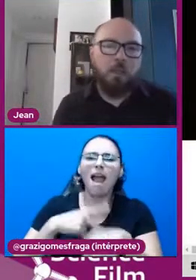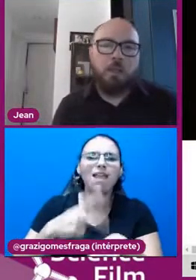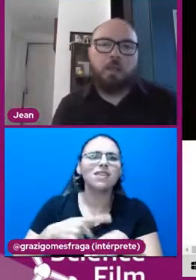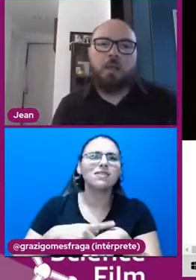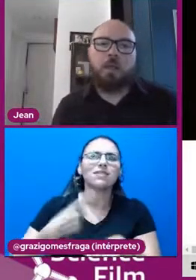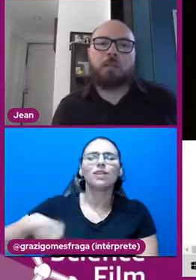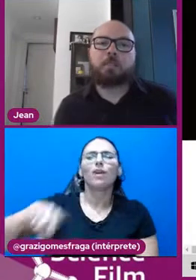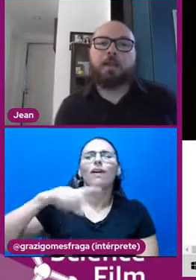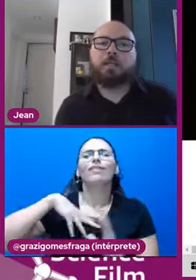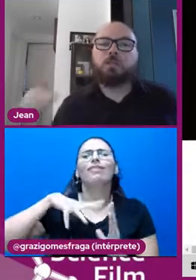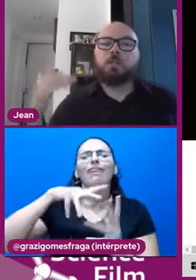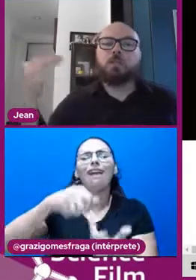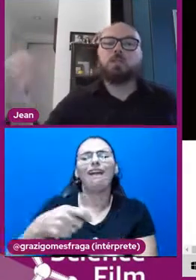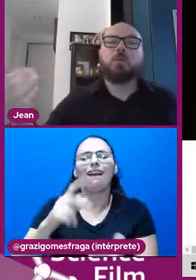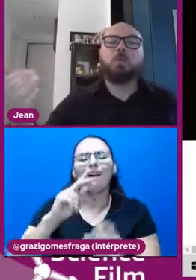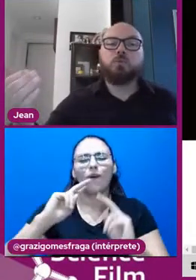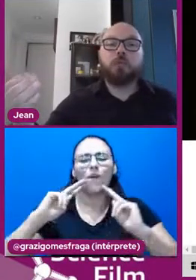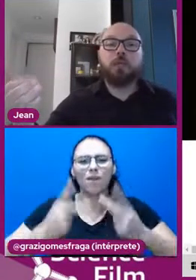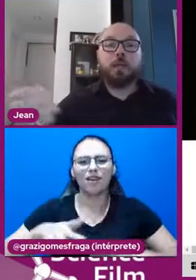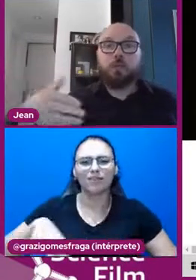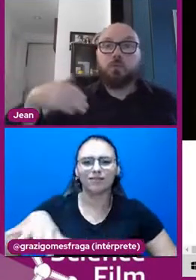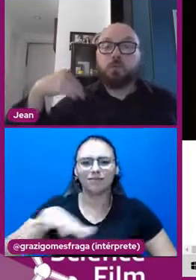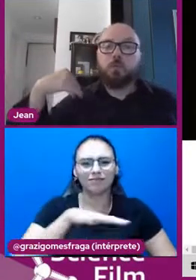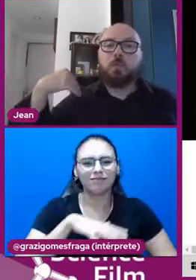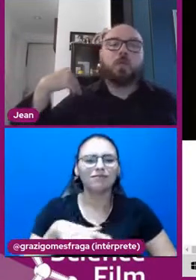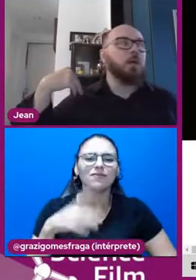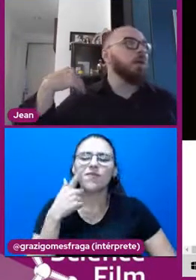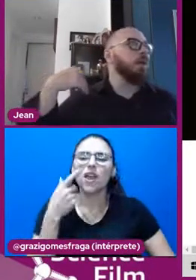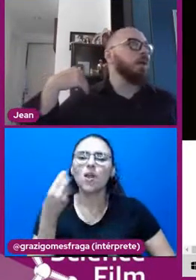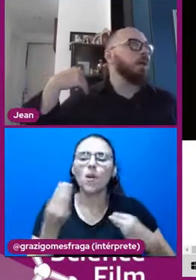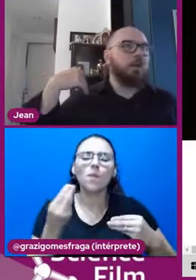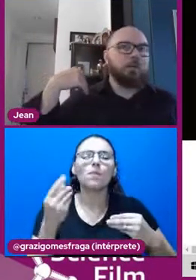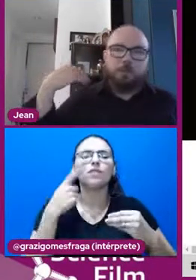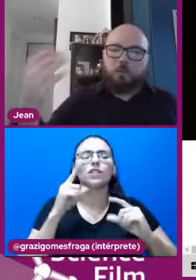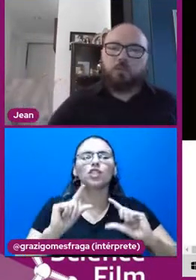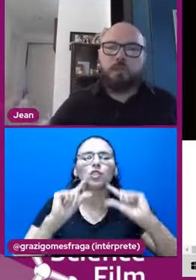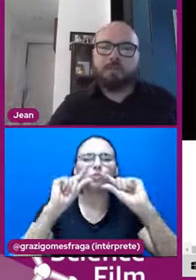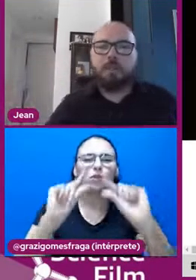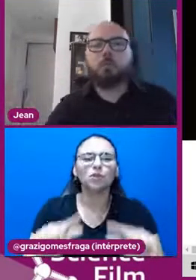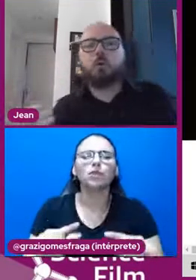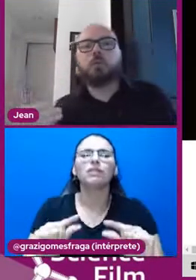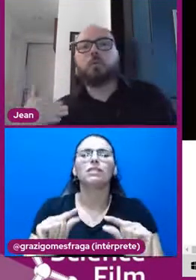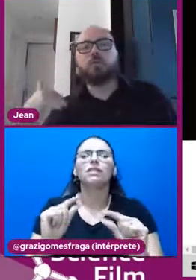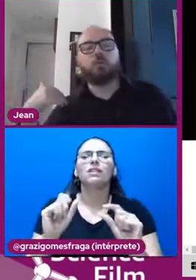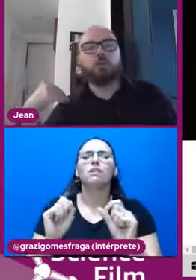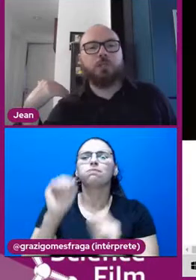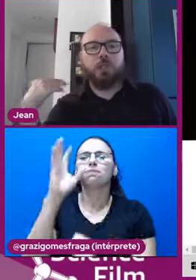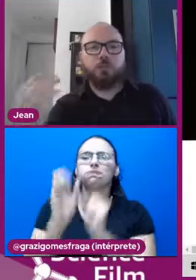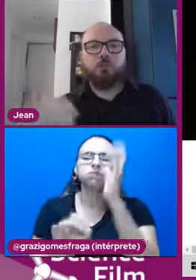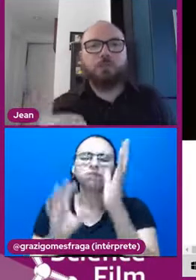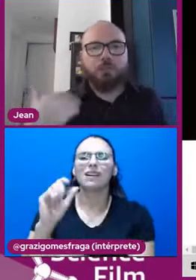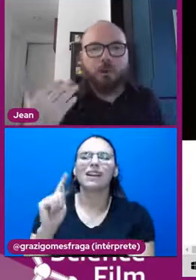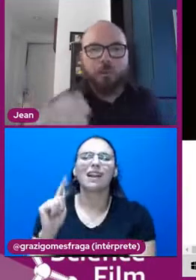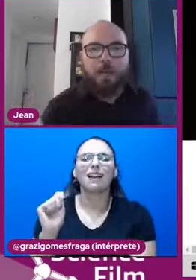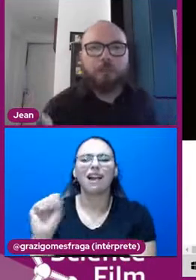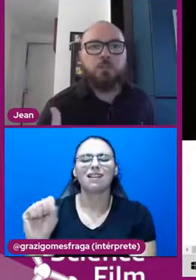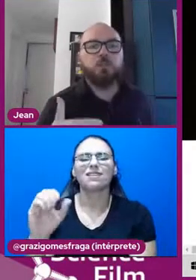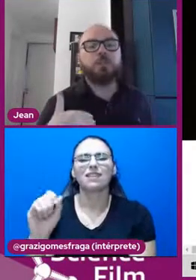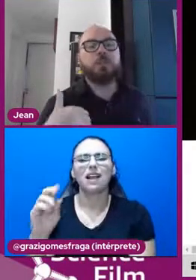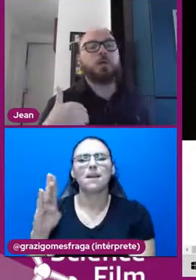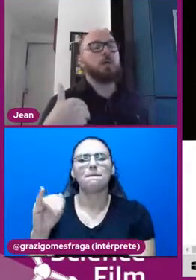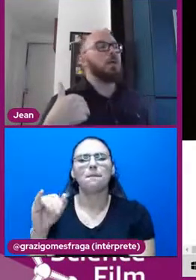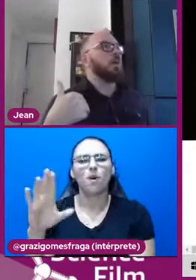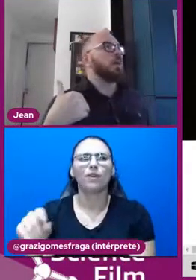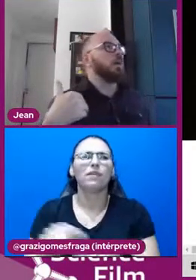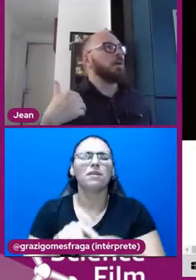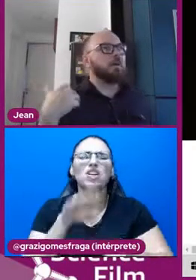Terra, para que a gente consiga reduzir emissão de gás carbônico, gente consiga reduzir desigualdades,